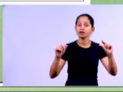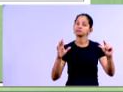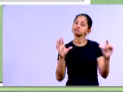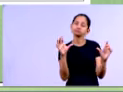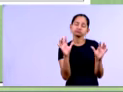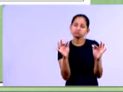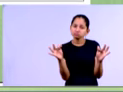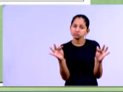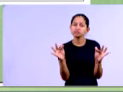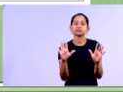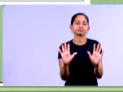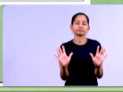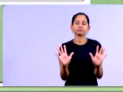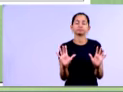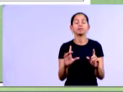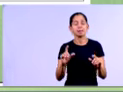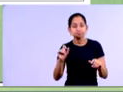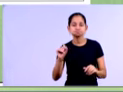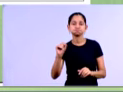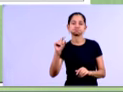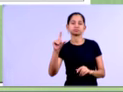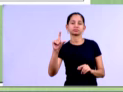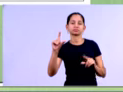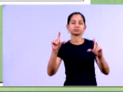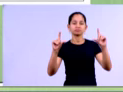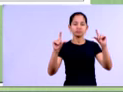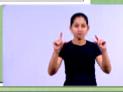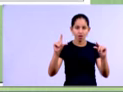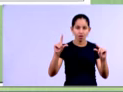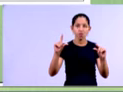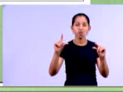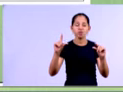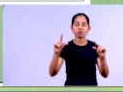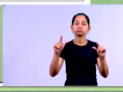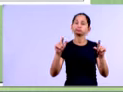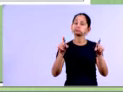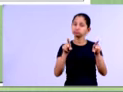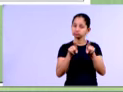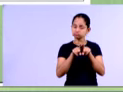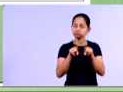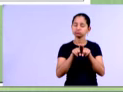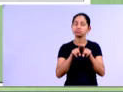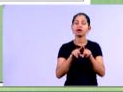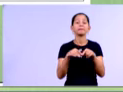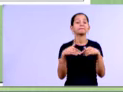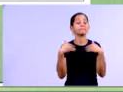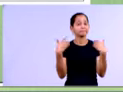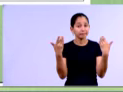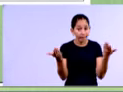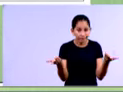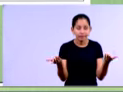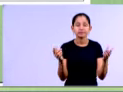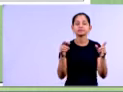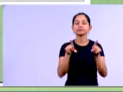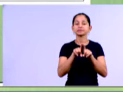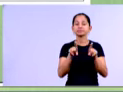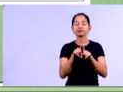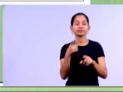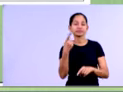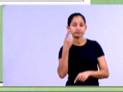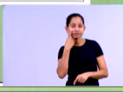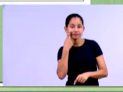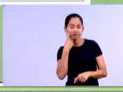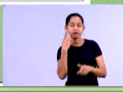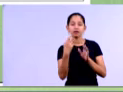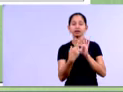2012, 1.152.000. Entretanto, a participação do lucro bruto, né? Em relação à receita líquida em